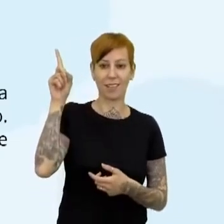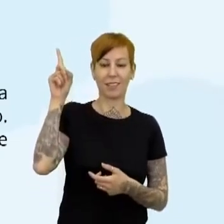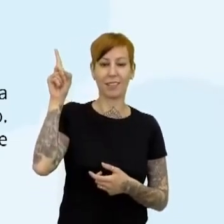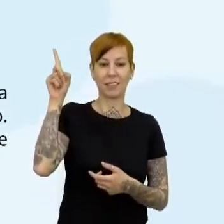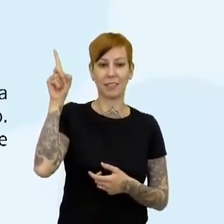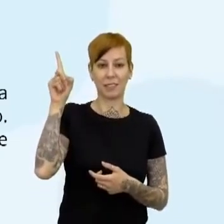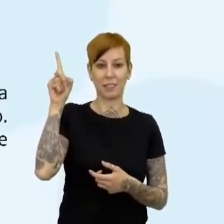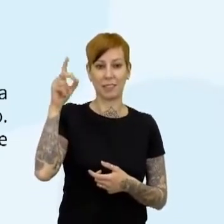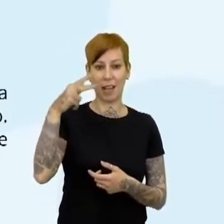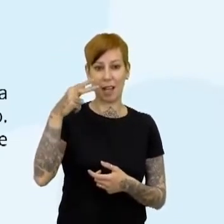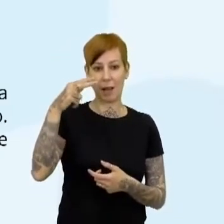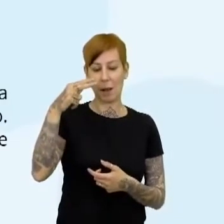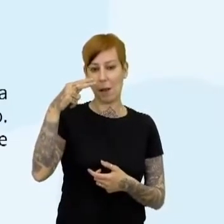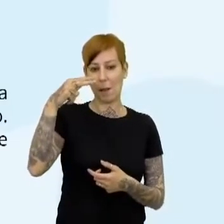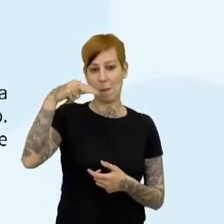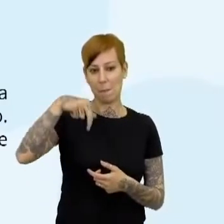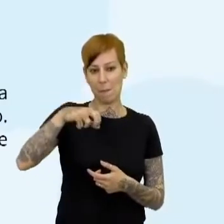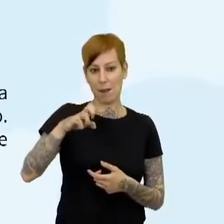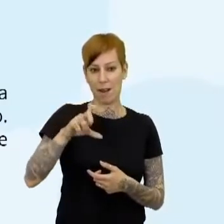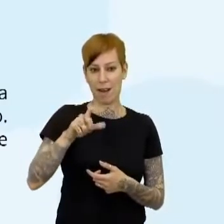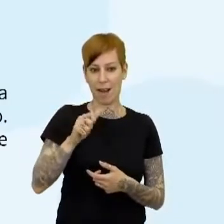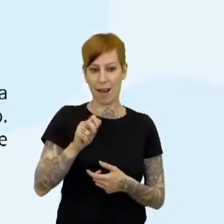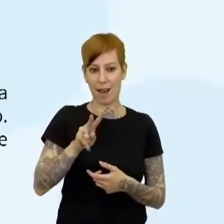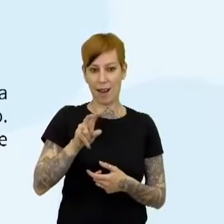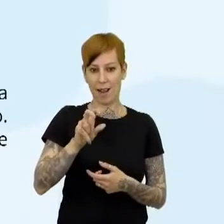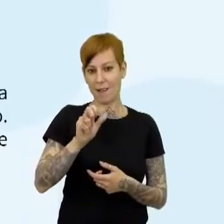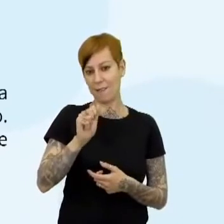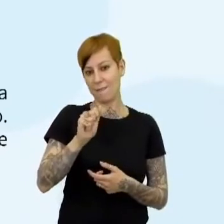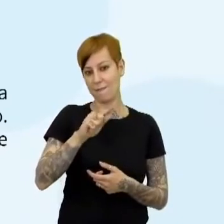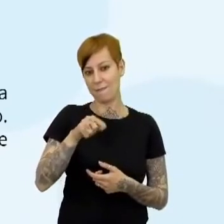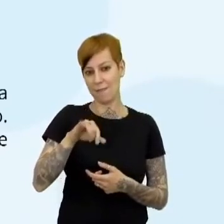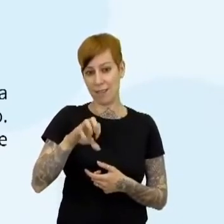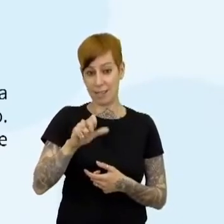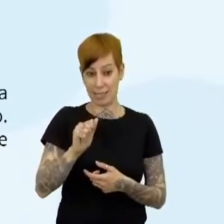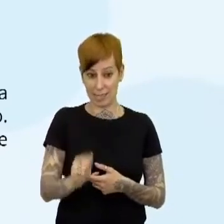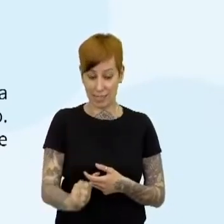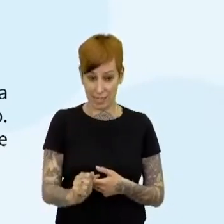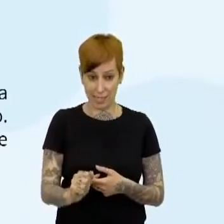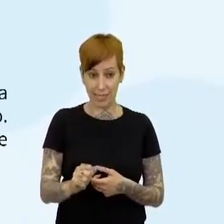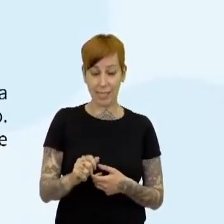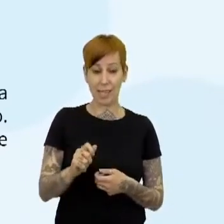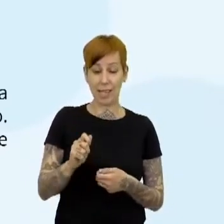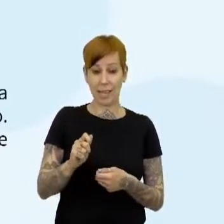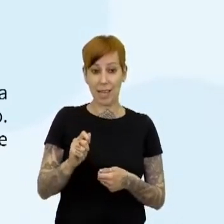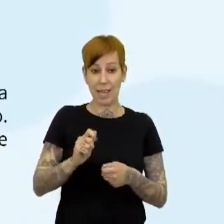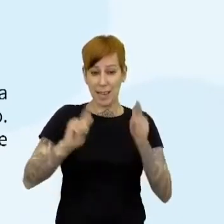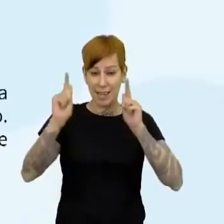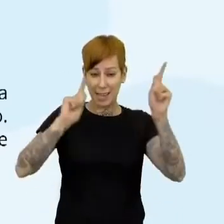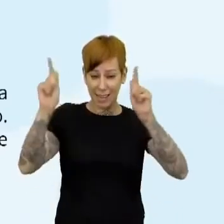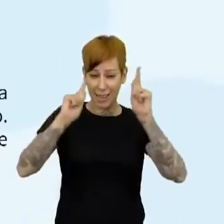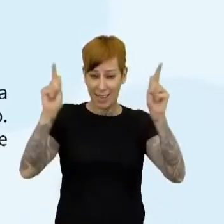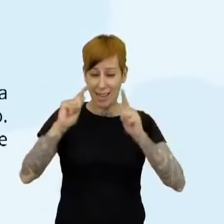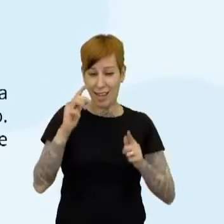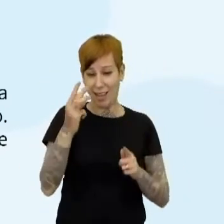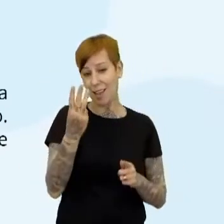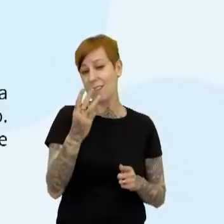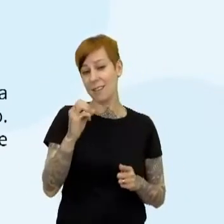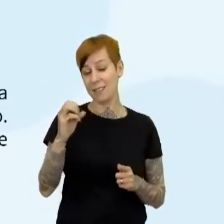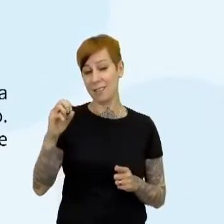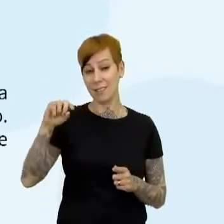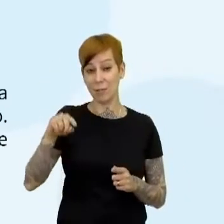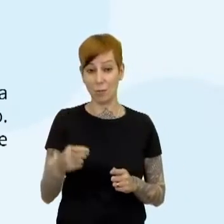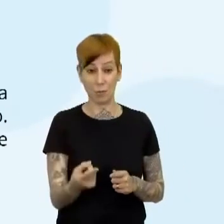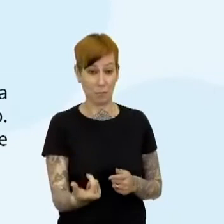de cerca de 60 mil trabalhadores no centro de São Paulo. Greve dos 300 mil, iniciada em São Paulo, com